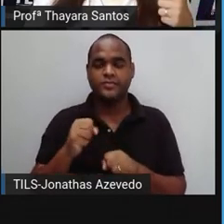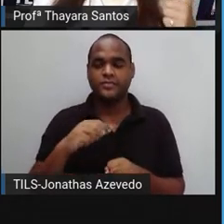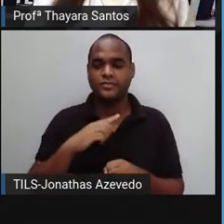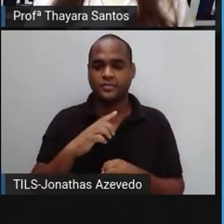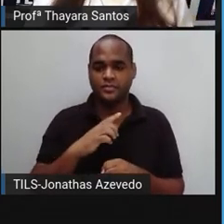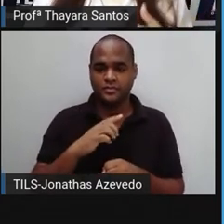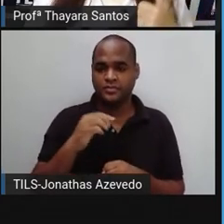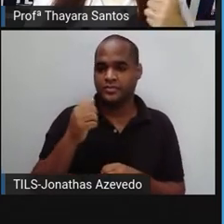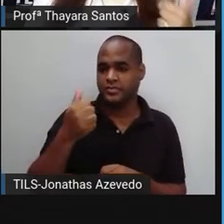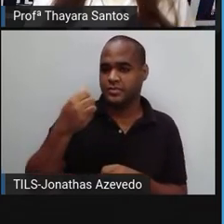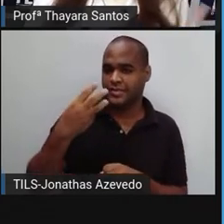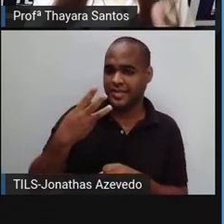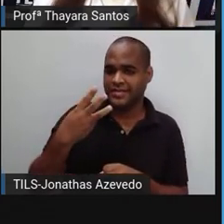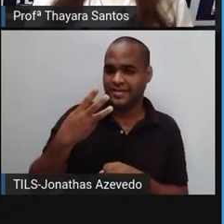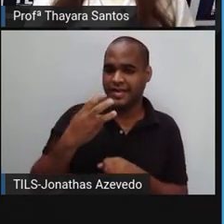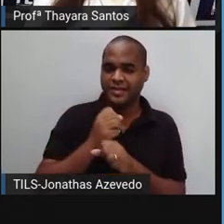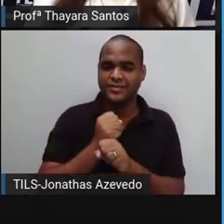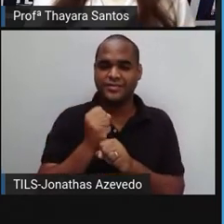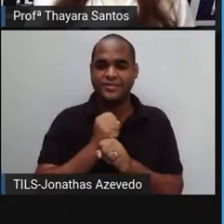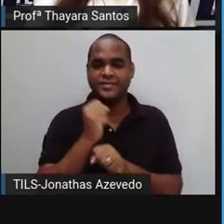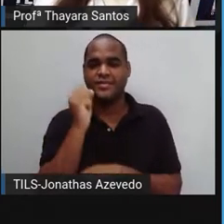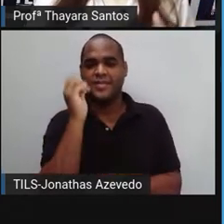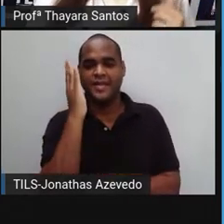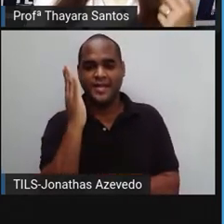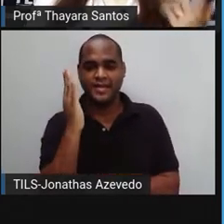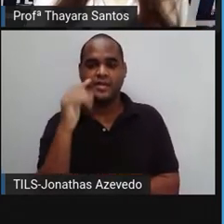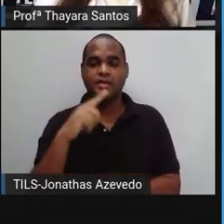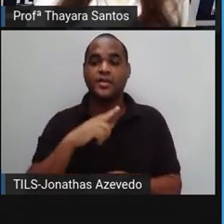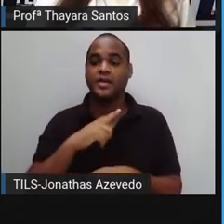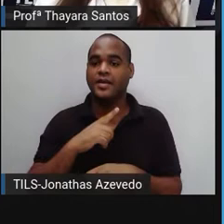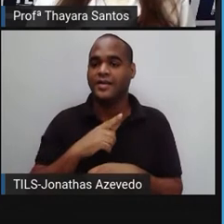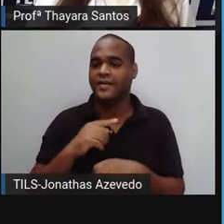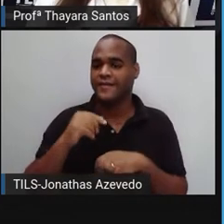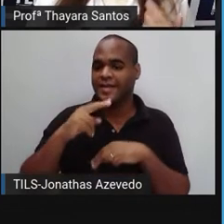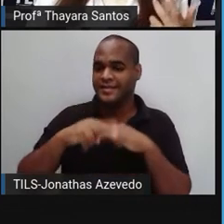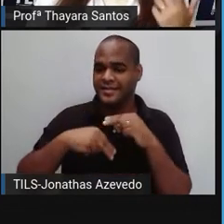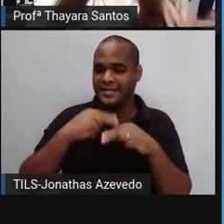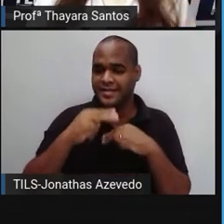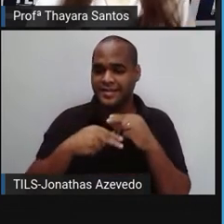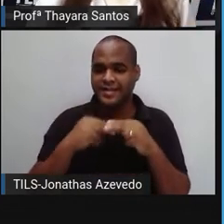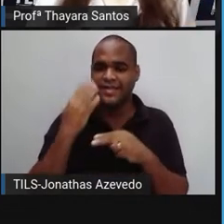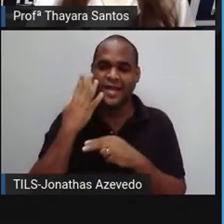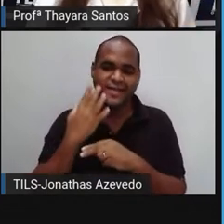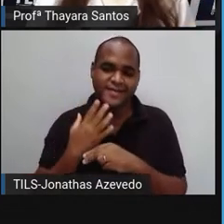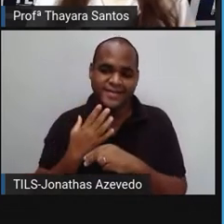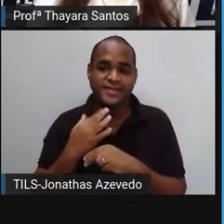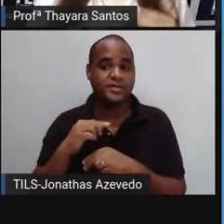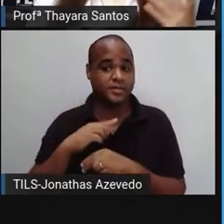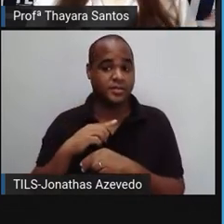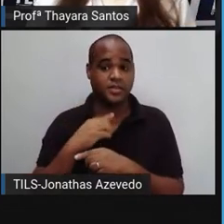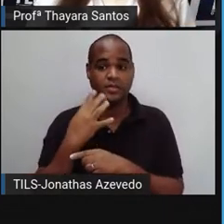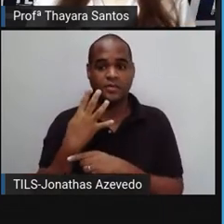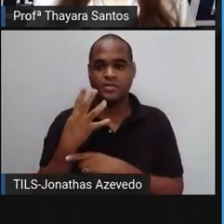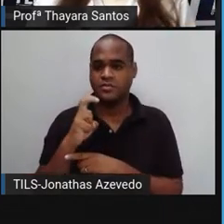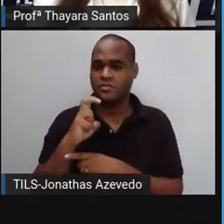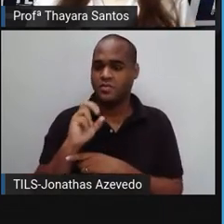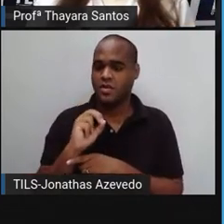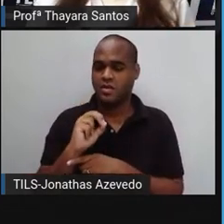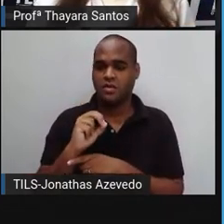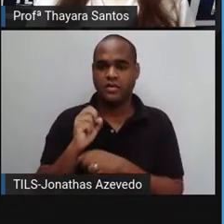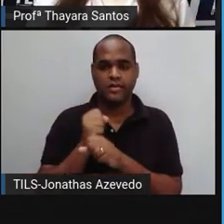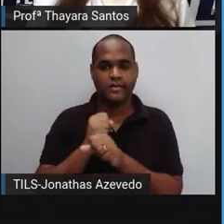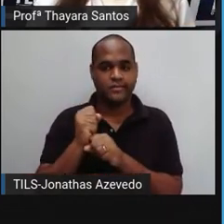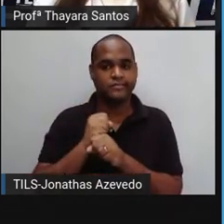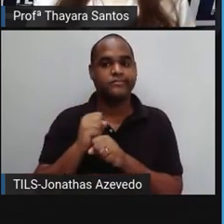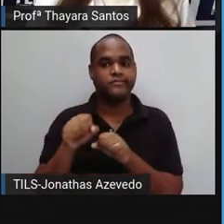anos. O plástico, entre 100 e 400 anos. A fralda descartável, 450 anos. Isso vale também para os